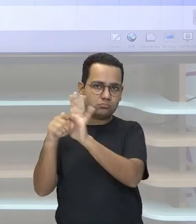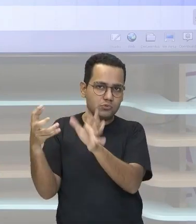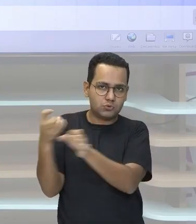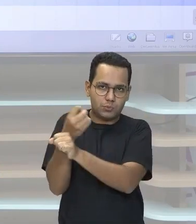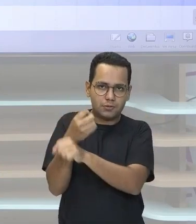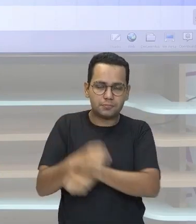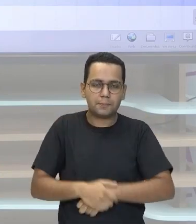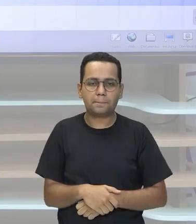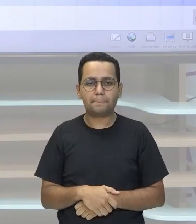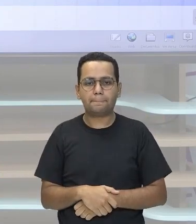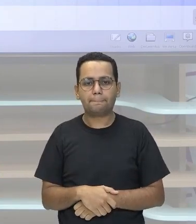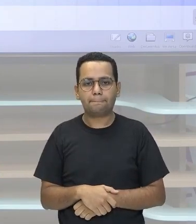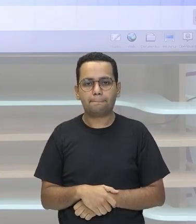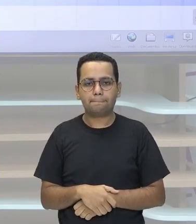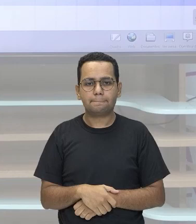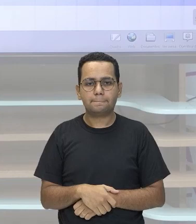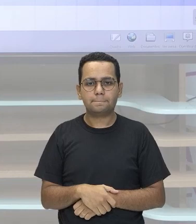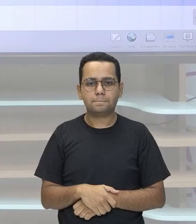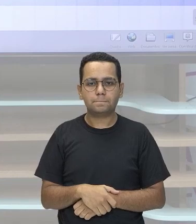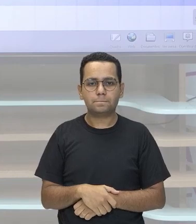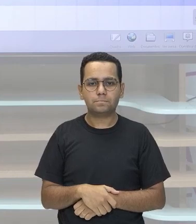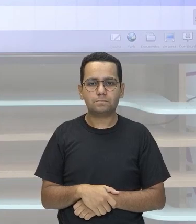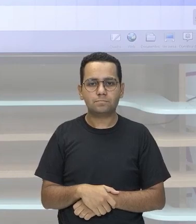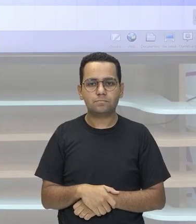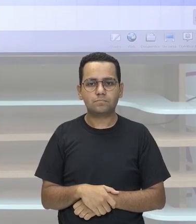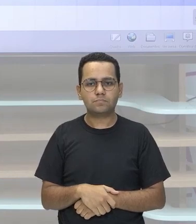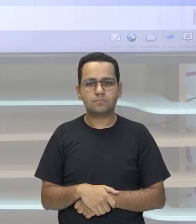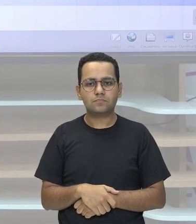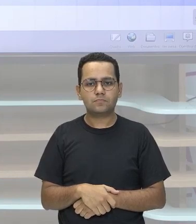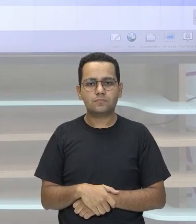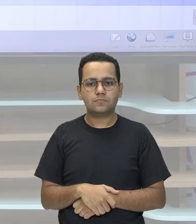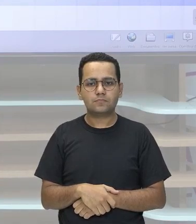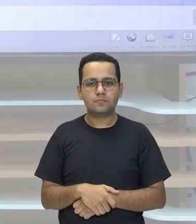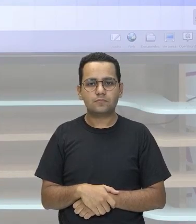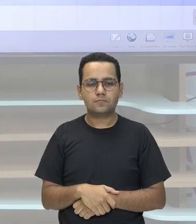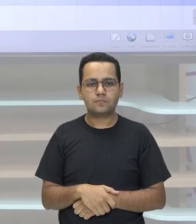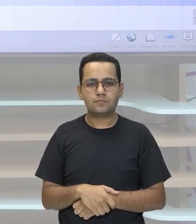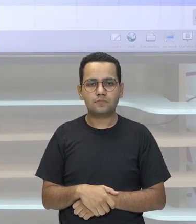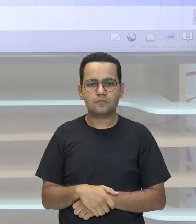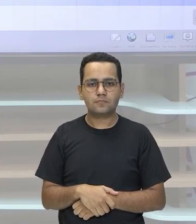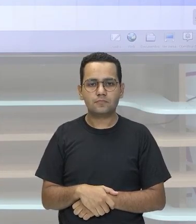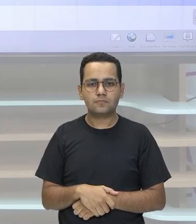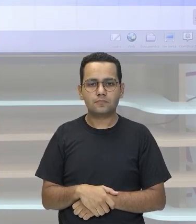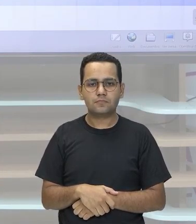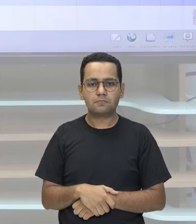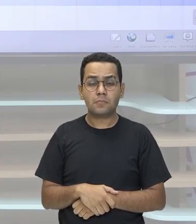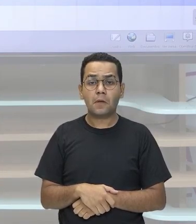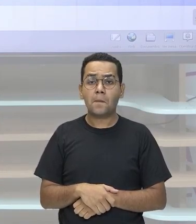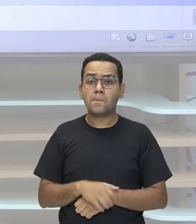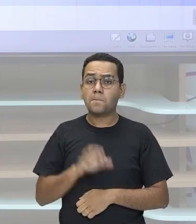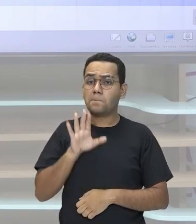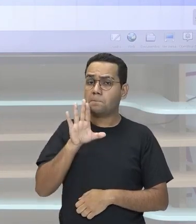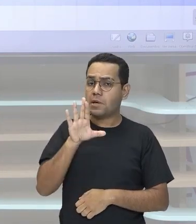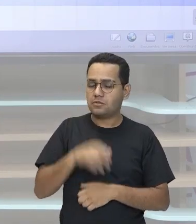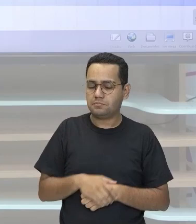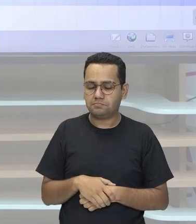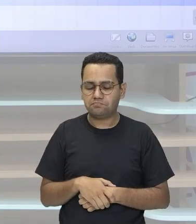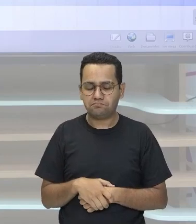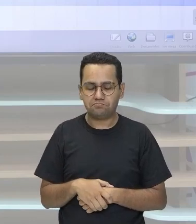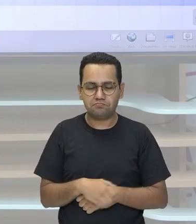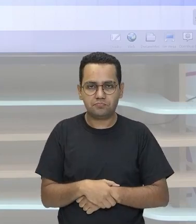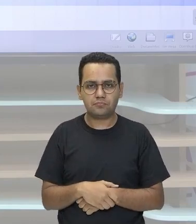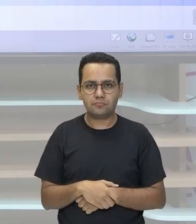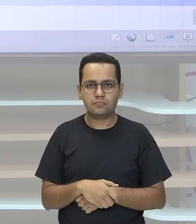Qual é o caso contrário? Ah professor Essas potências Não estão Na base Não são